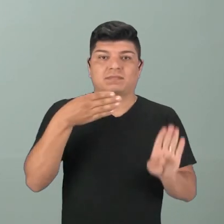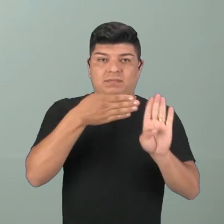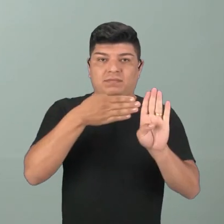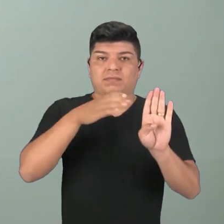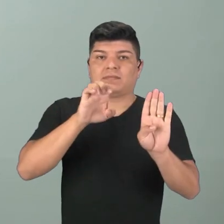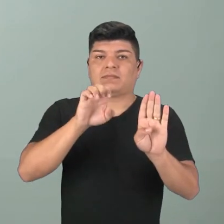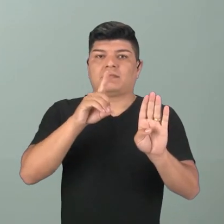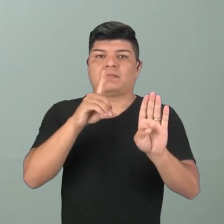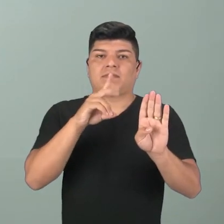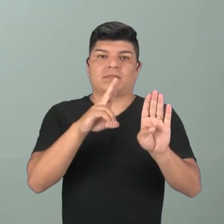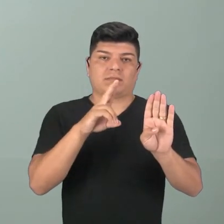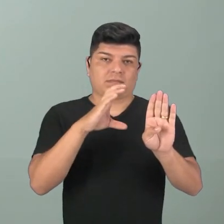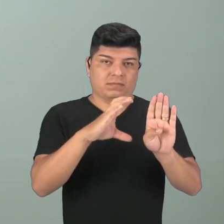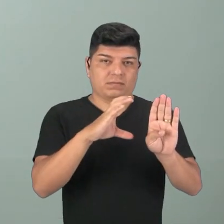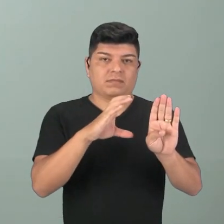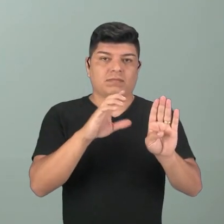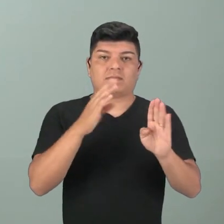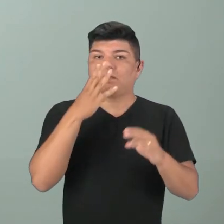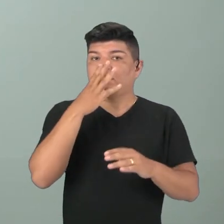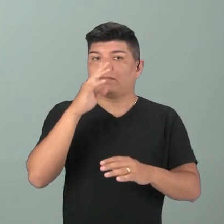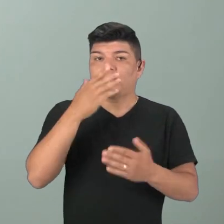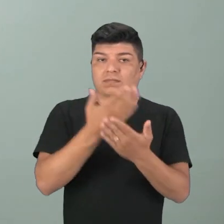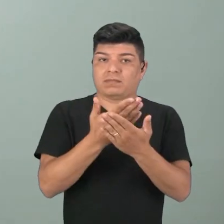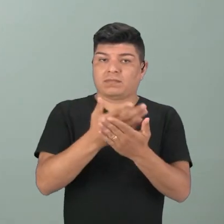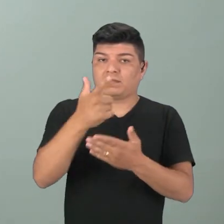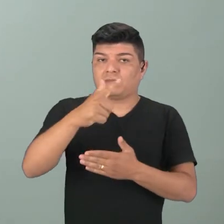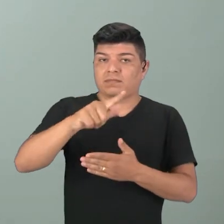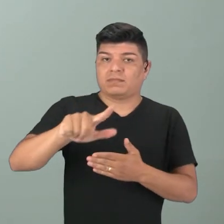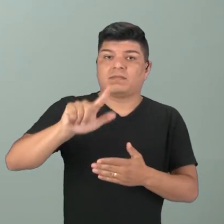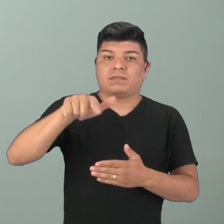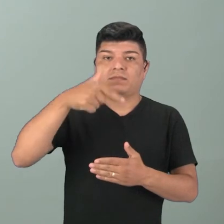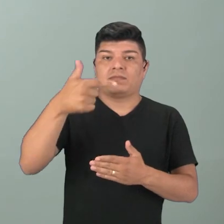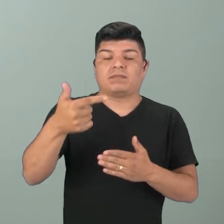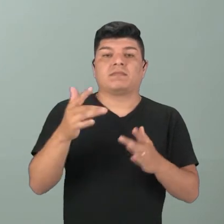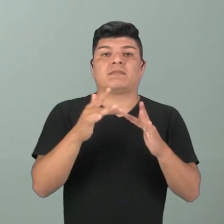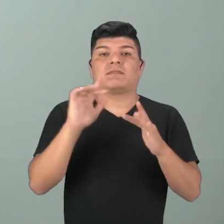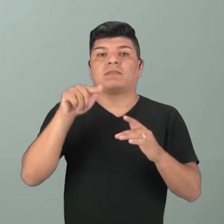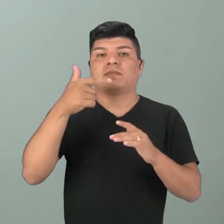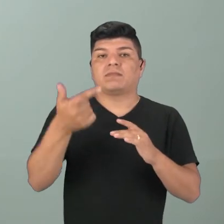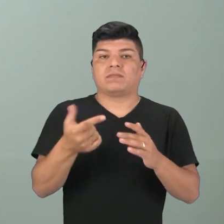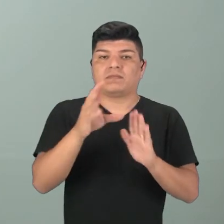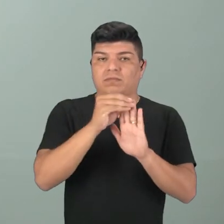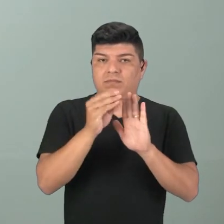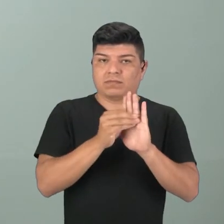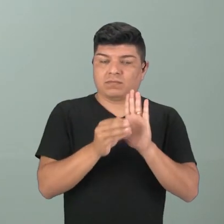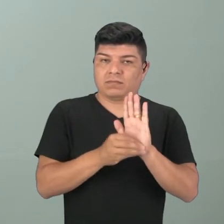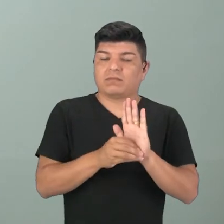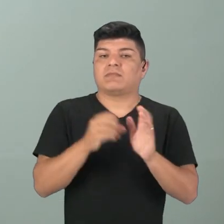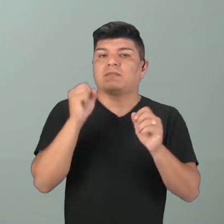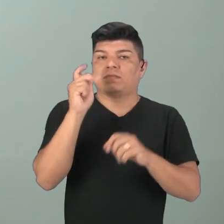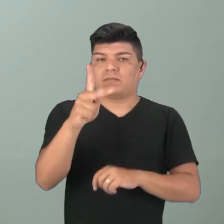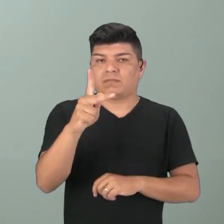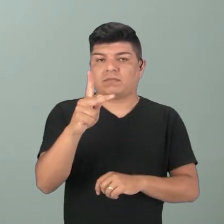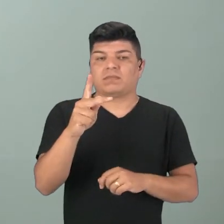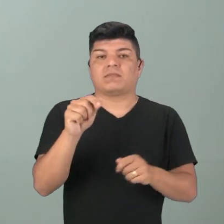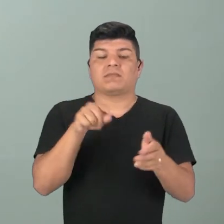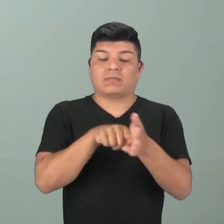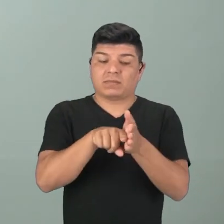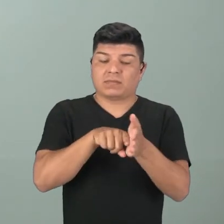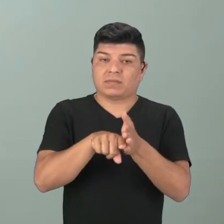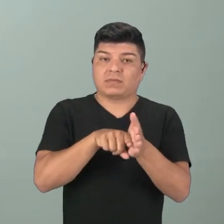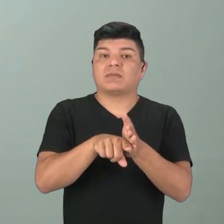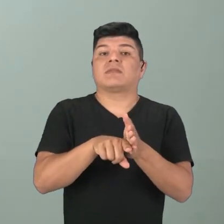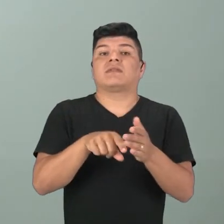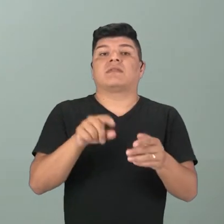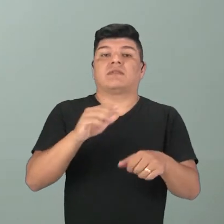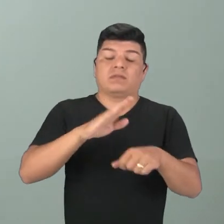de acessar a plataforma EDUC para assistir essa aula novamente e também ter acesso a outros conteúdos, ok? Façam pesquisas